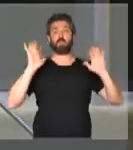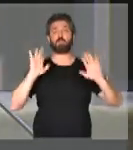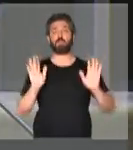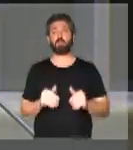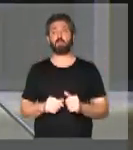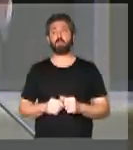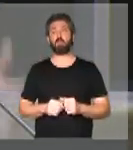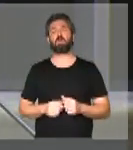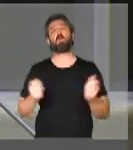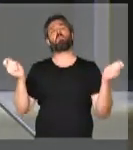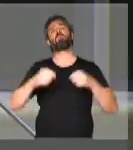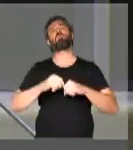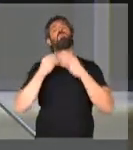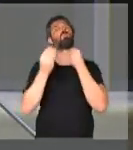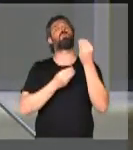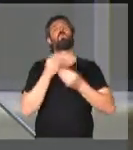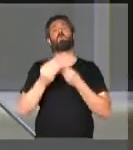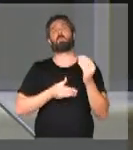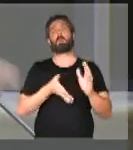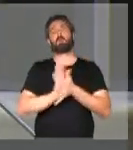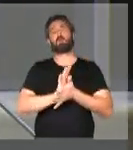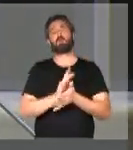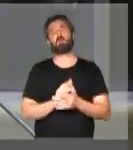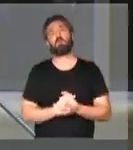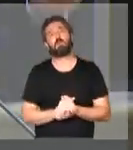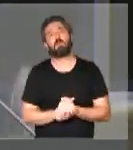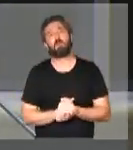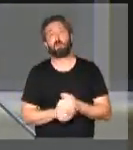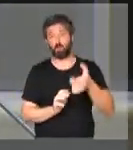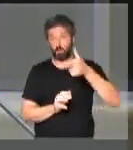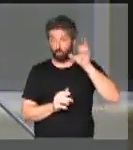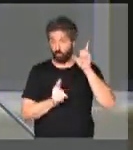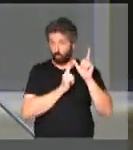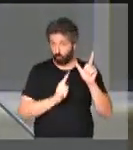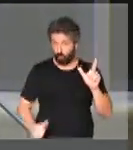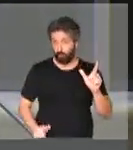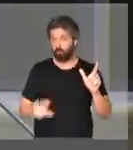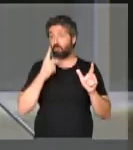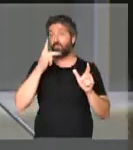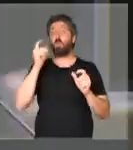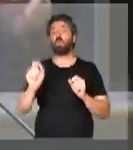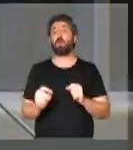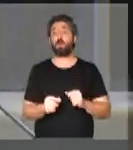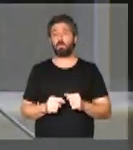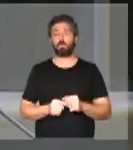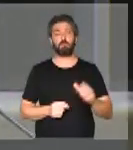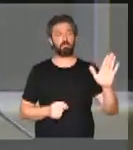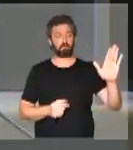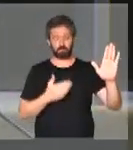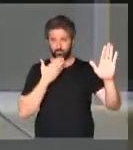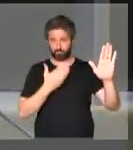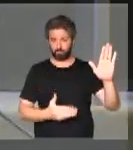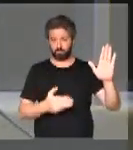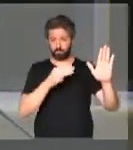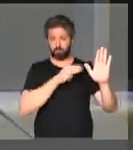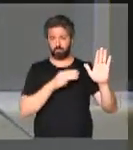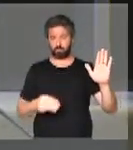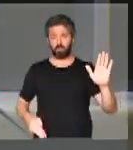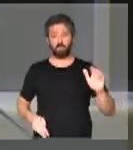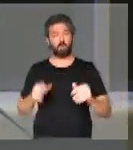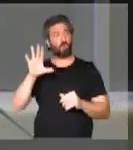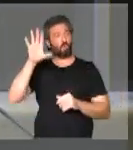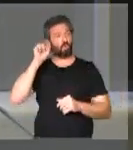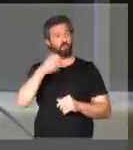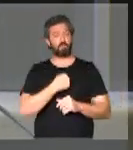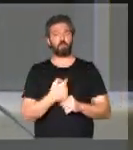corte. Como é possível tamanha discrepância? Ontem o governo disse que recua... Eu peço que o senhor ministro, pelo menos,